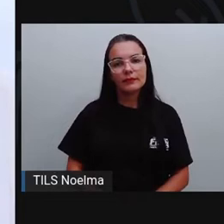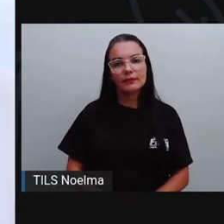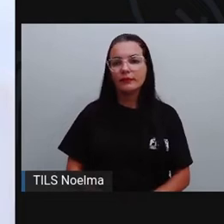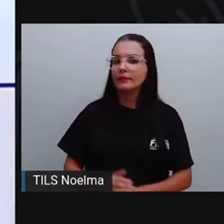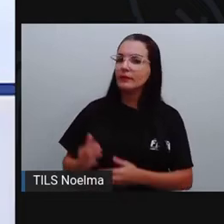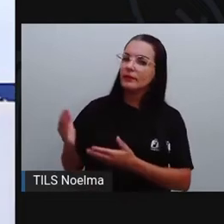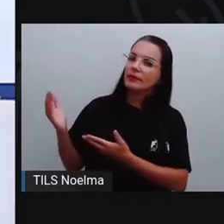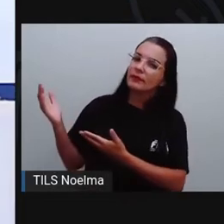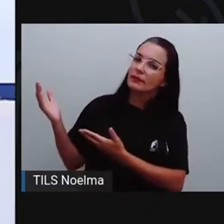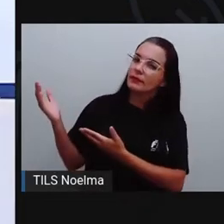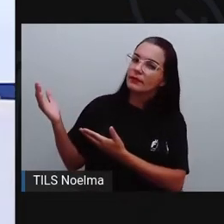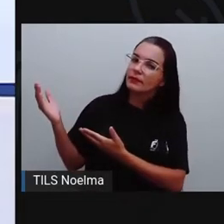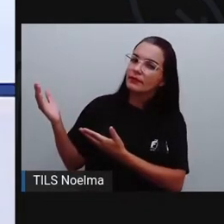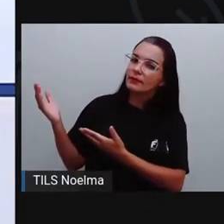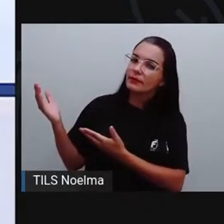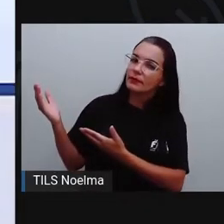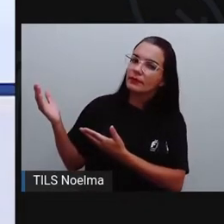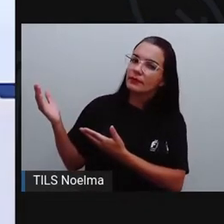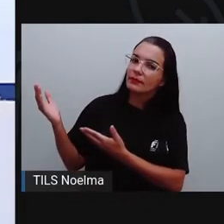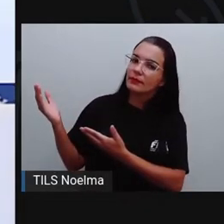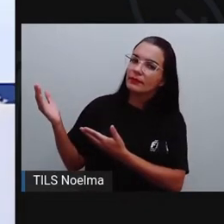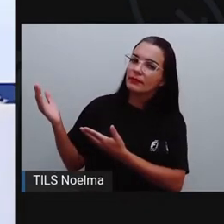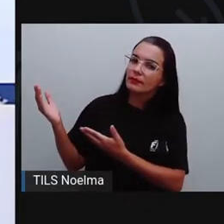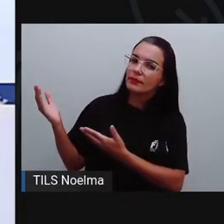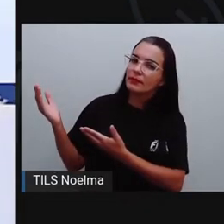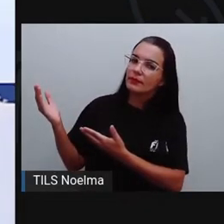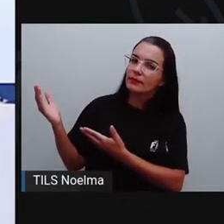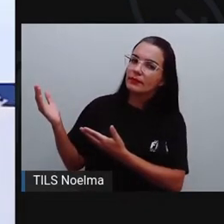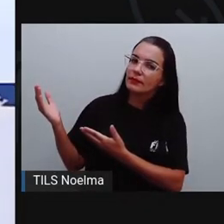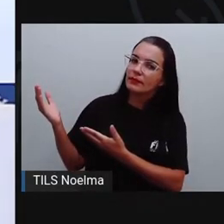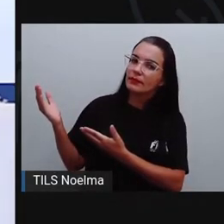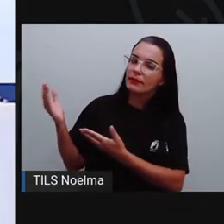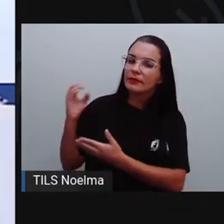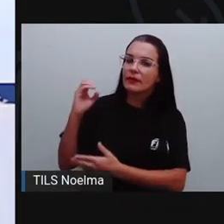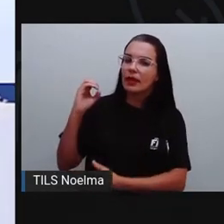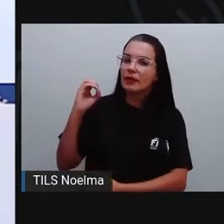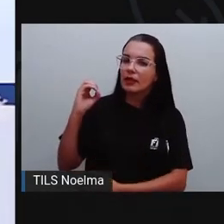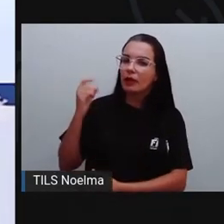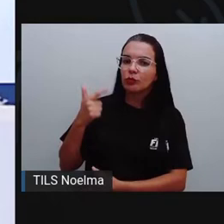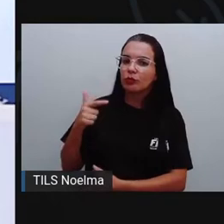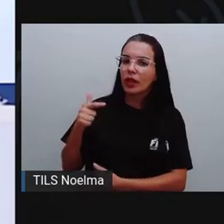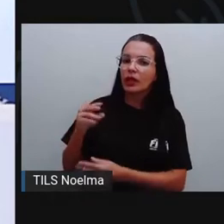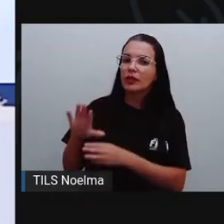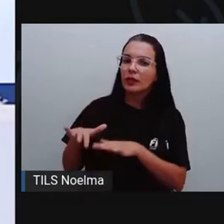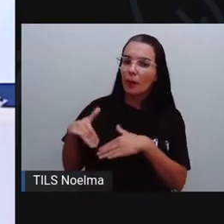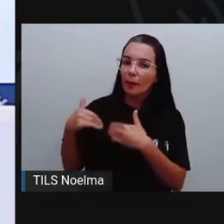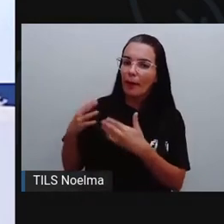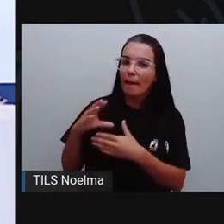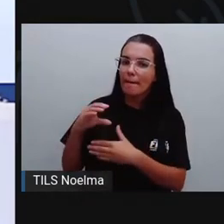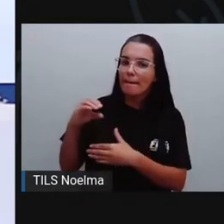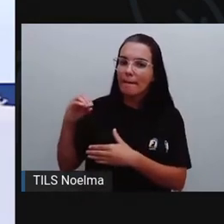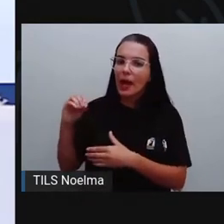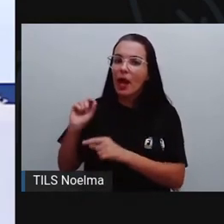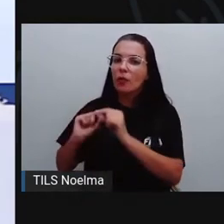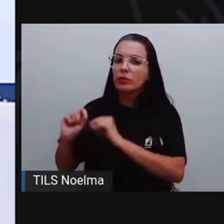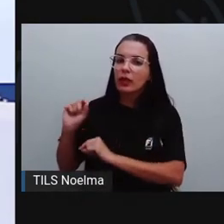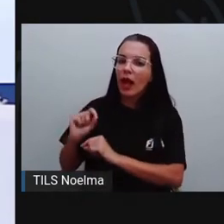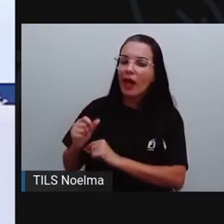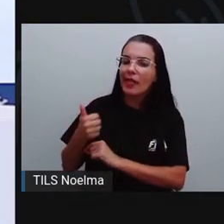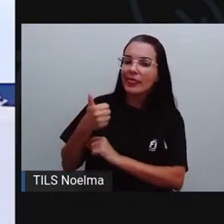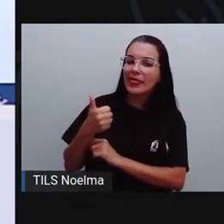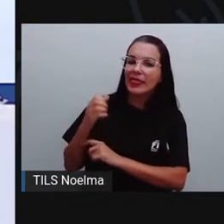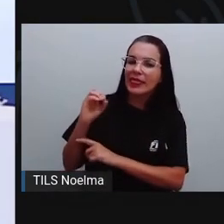0, 0, pode tirar 7? Não, né? Então, pegar um emprestado, que a gente sabe que não é 1, vai virar